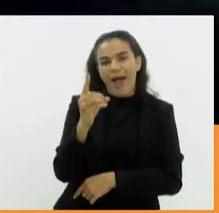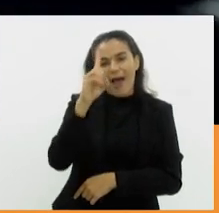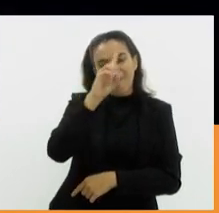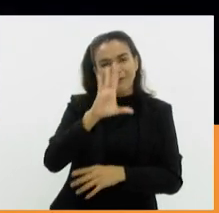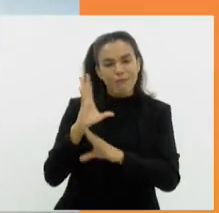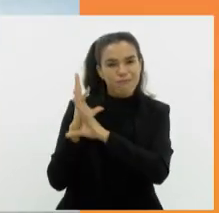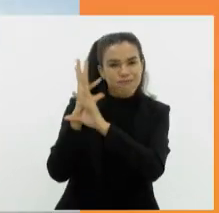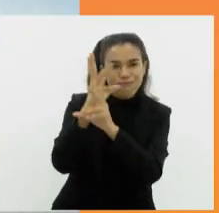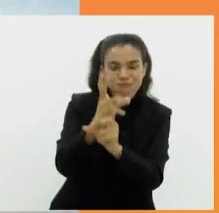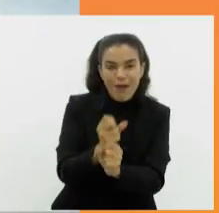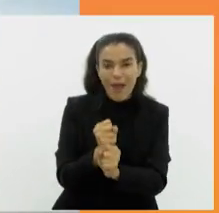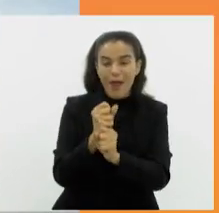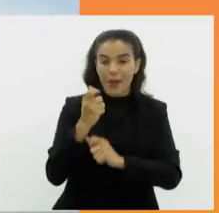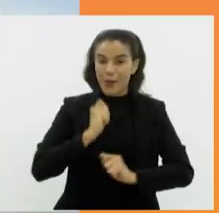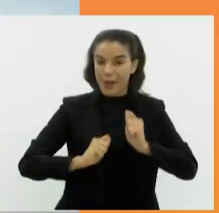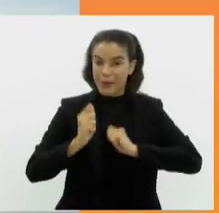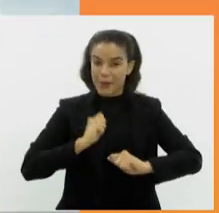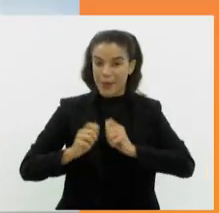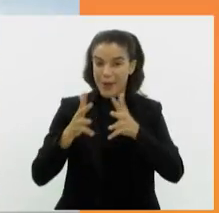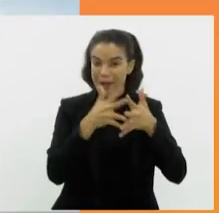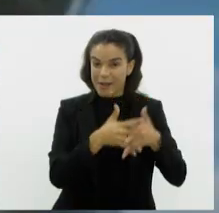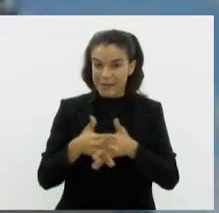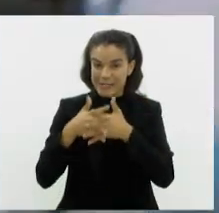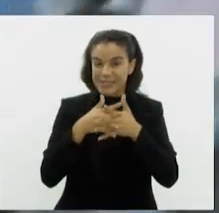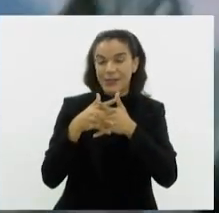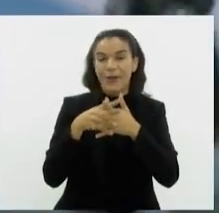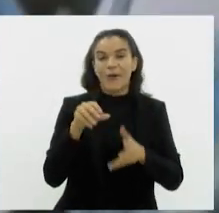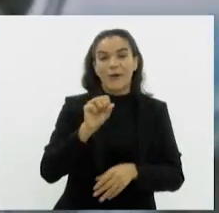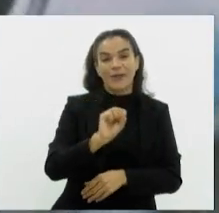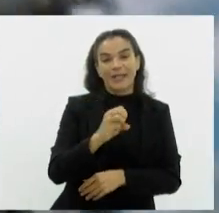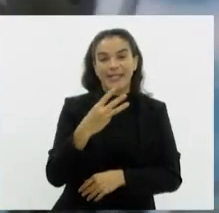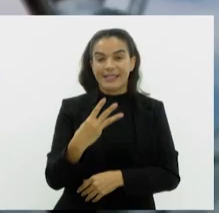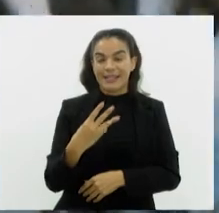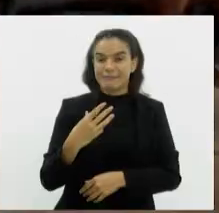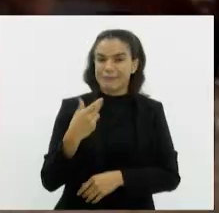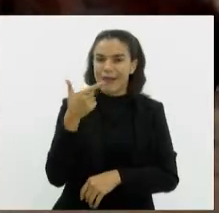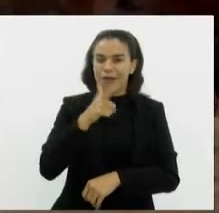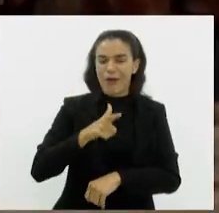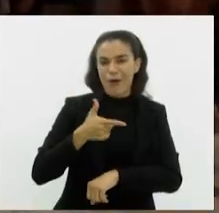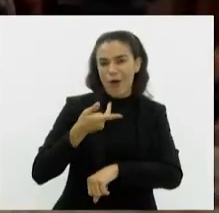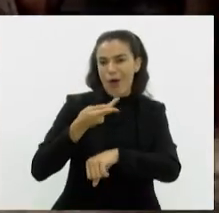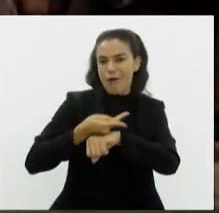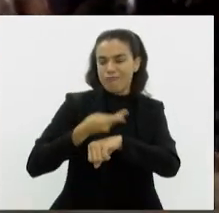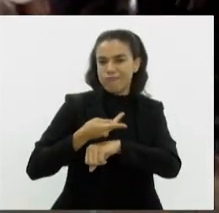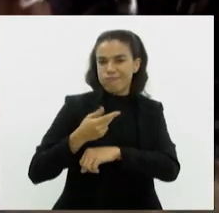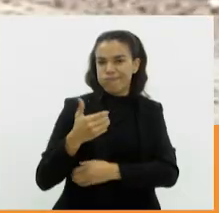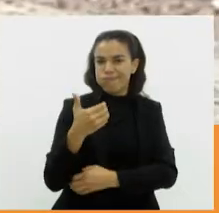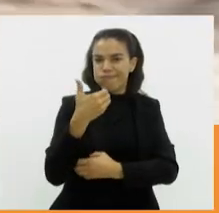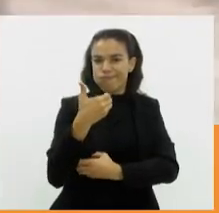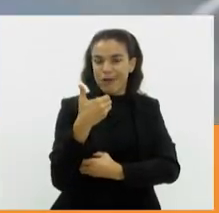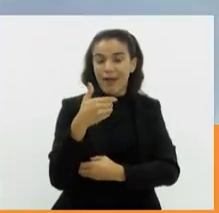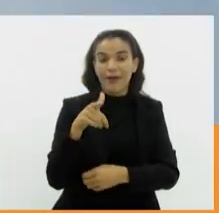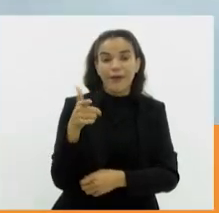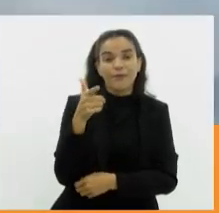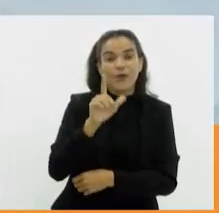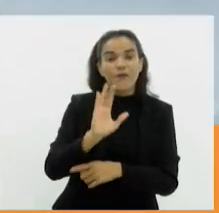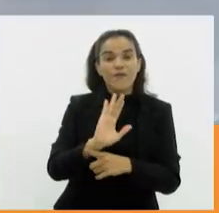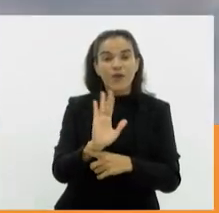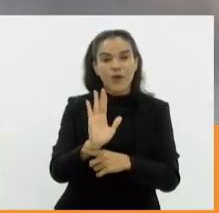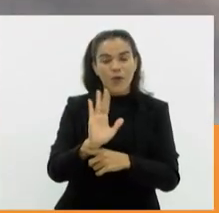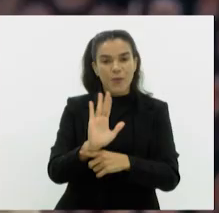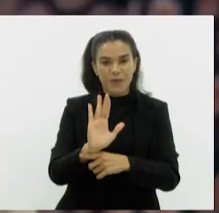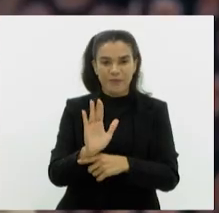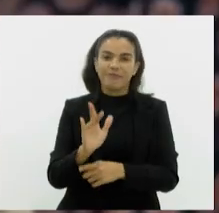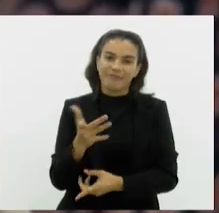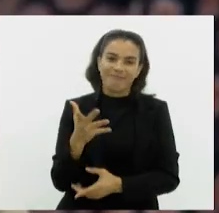acontece no momento em que o ator americano, de 93 anos, e ganhador de quatro Oscars, sinalizou dirigir o último filme da sua bem